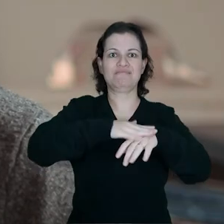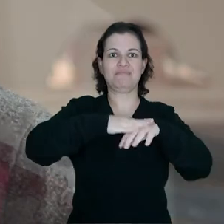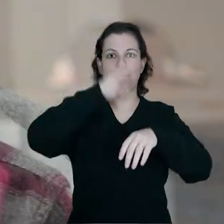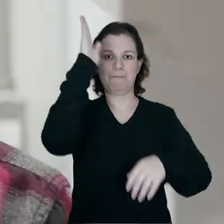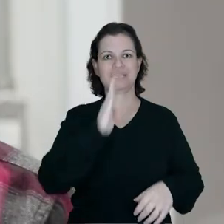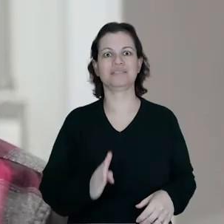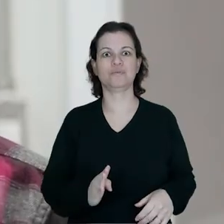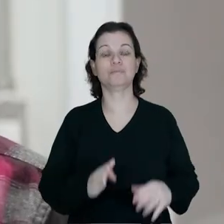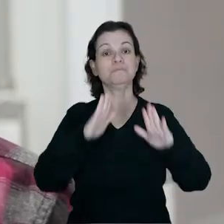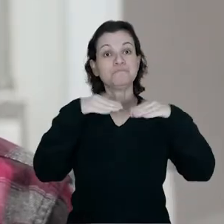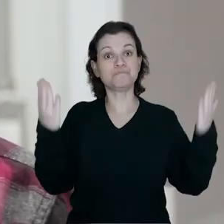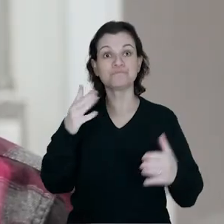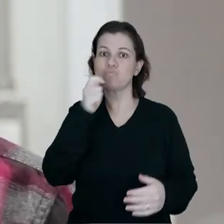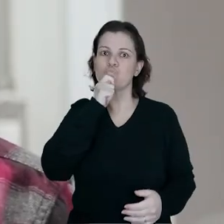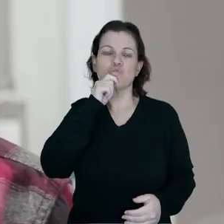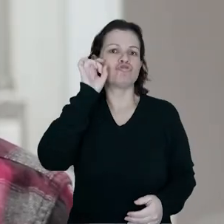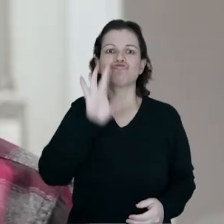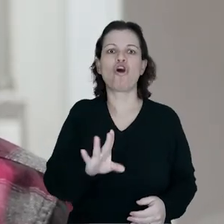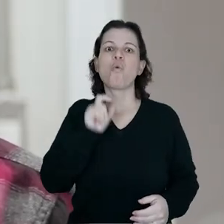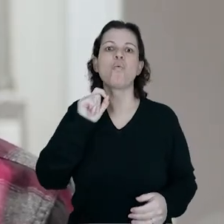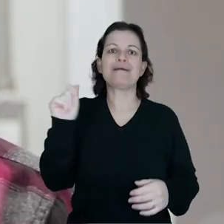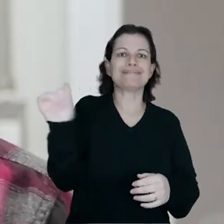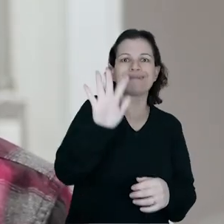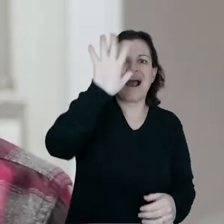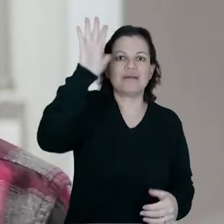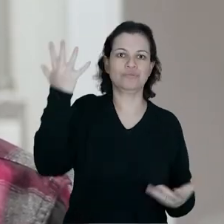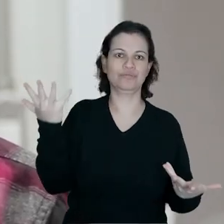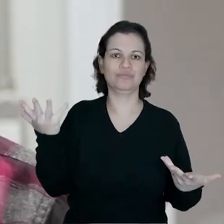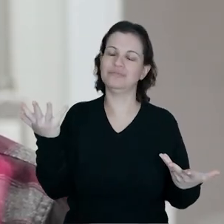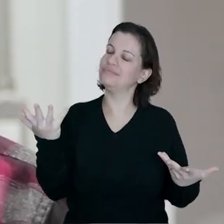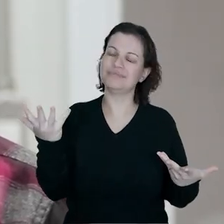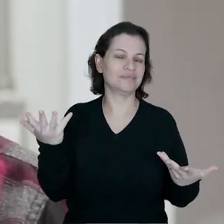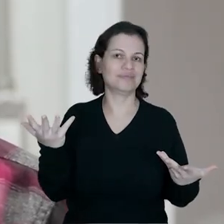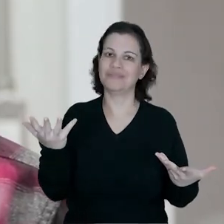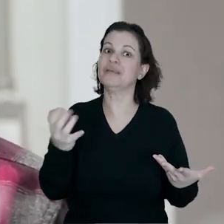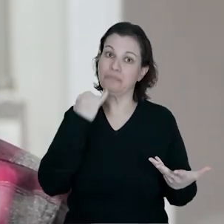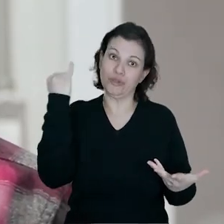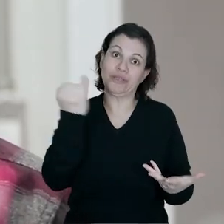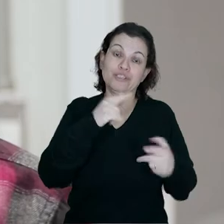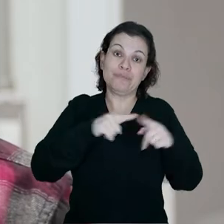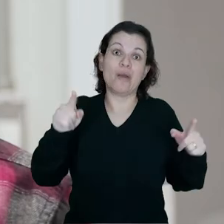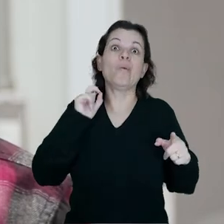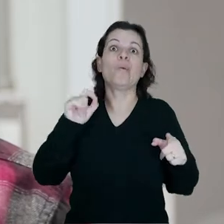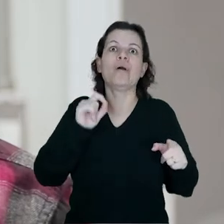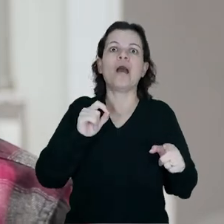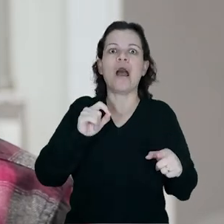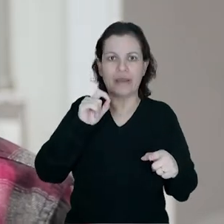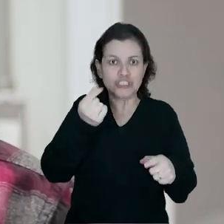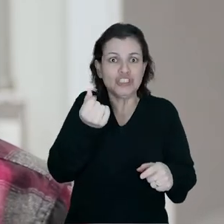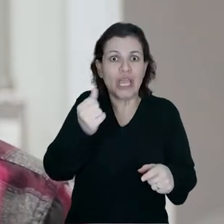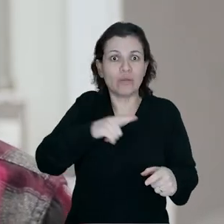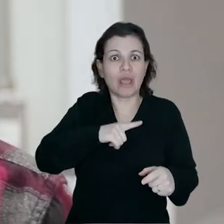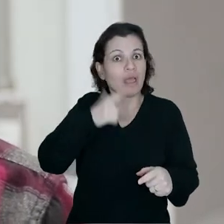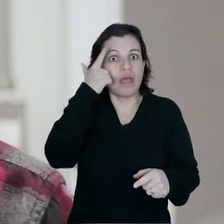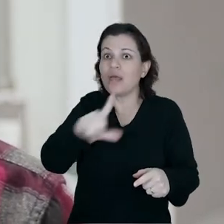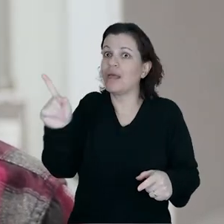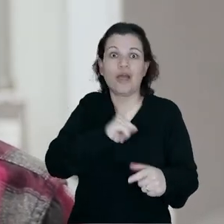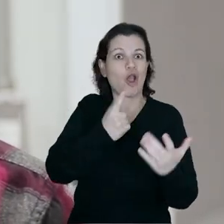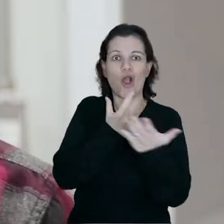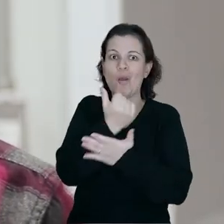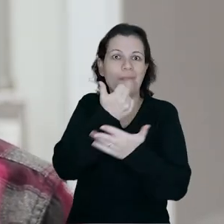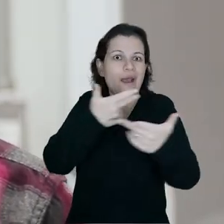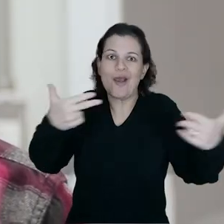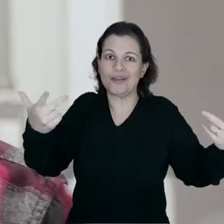feitos aqui no Brasil. Então, não é só uma questão de que é caro, que isso é importante também, mas é uma questão de que, mesmo com dinheiro, a gente não